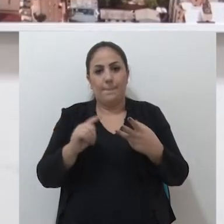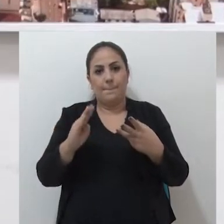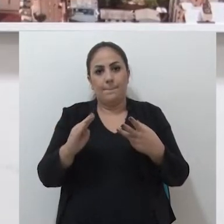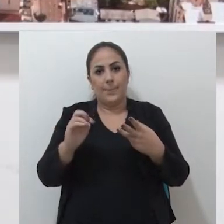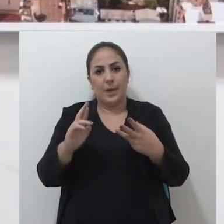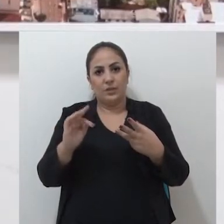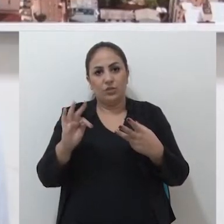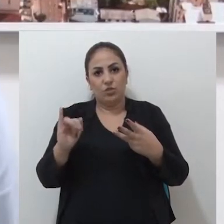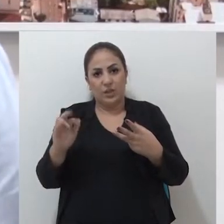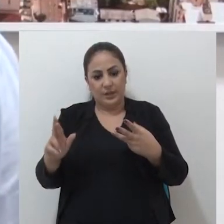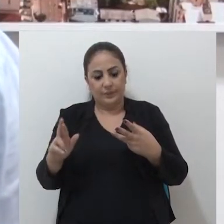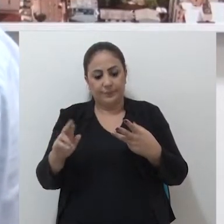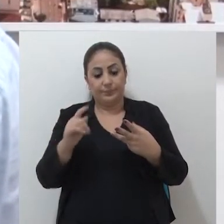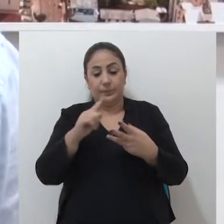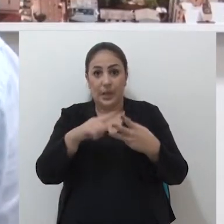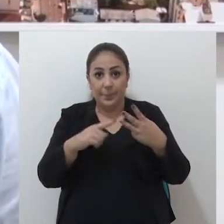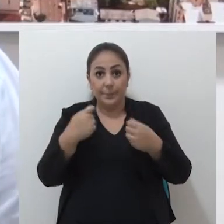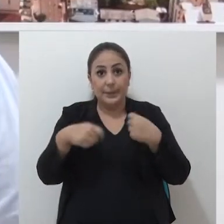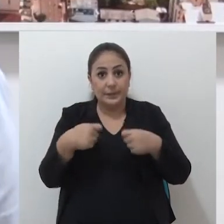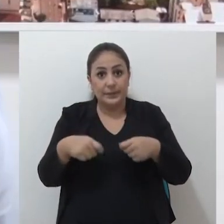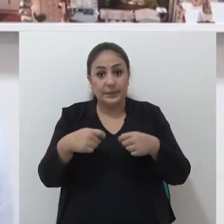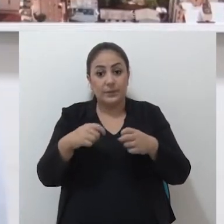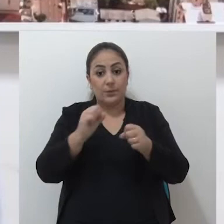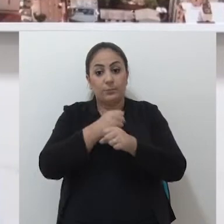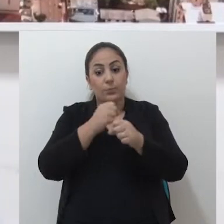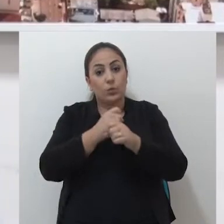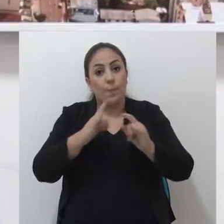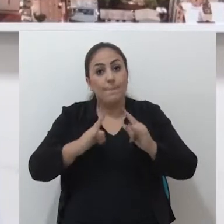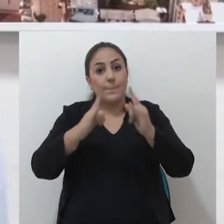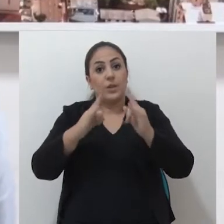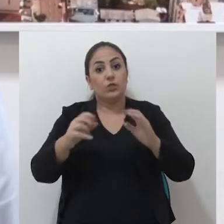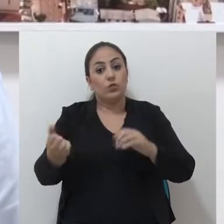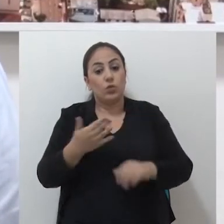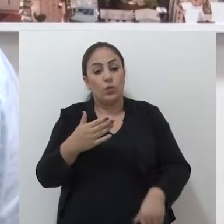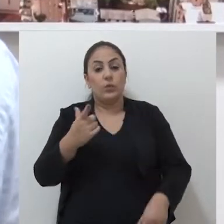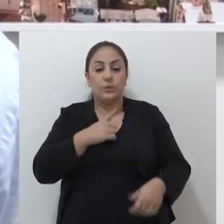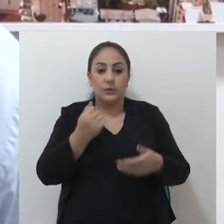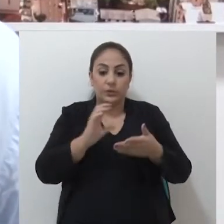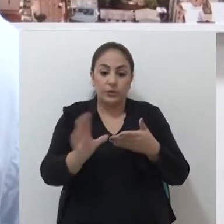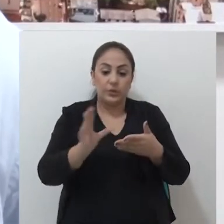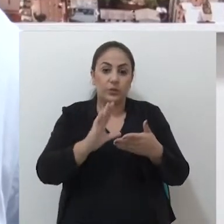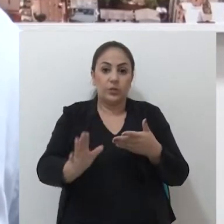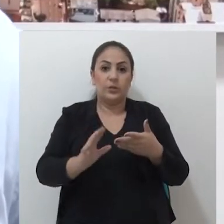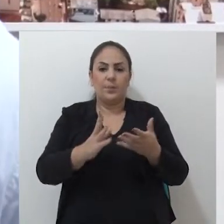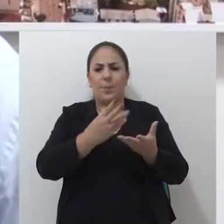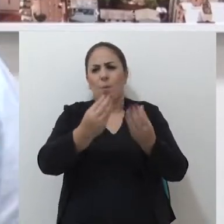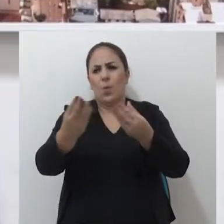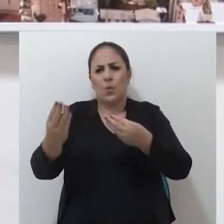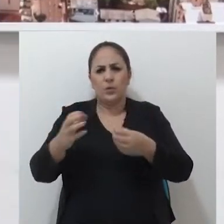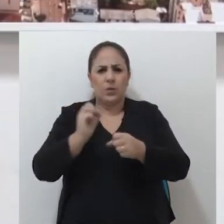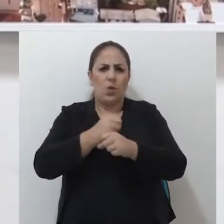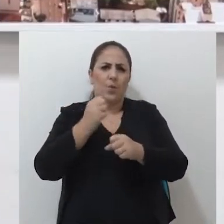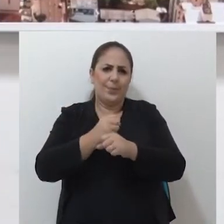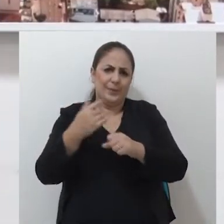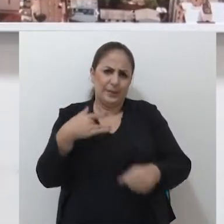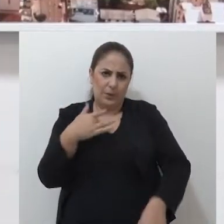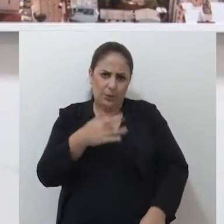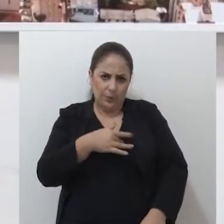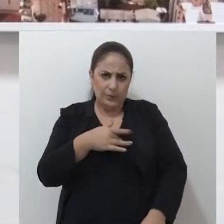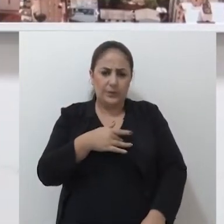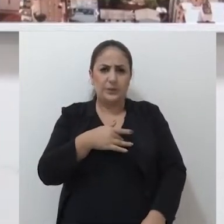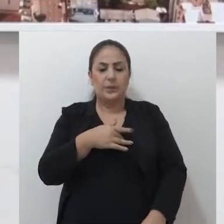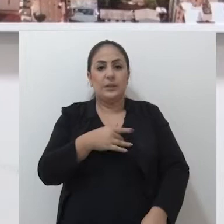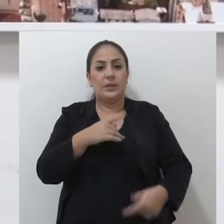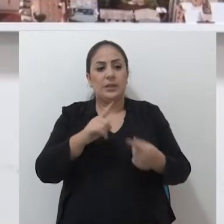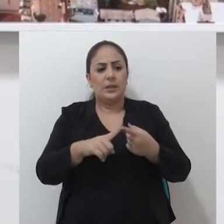revitalizar com um prédio novo aquele PSF. Foi investido pelo prefeito Luciano em muitas obras